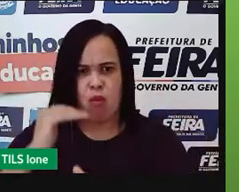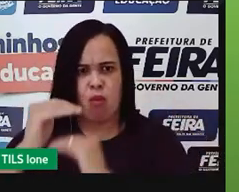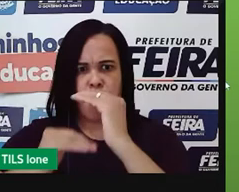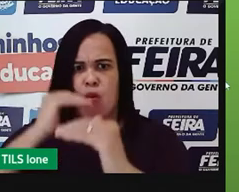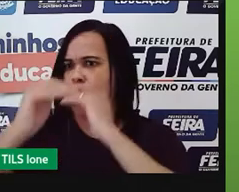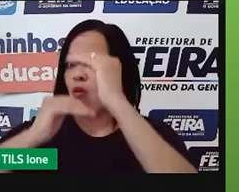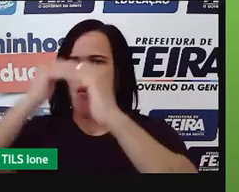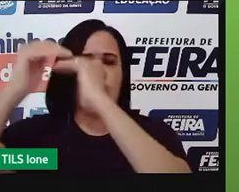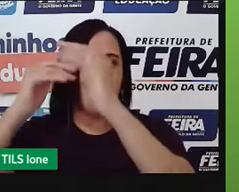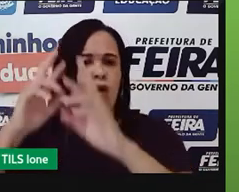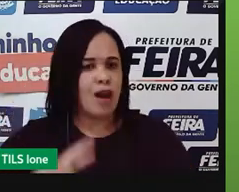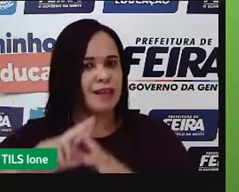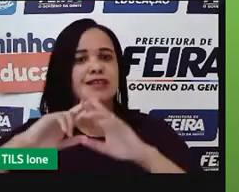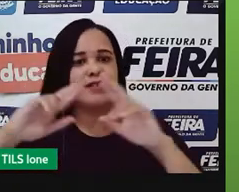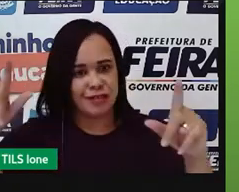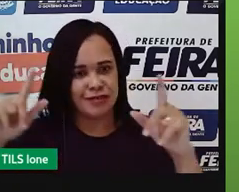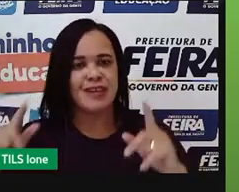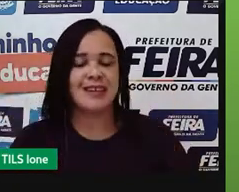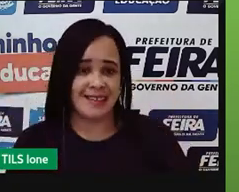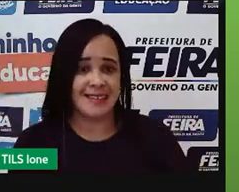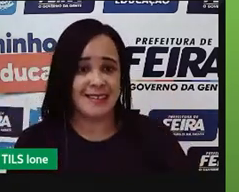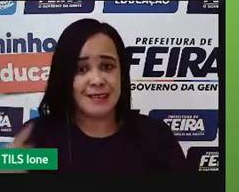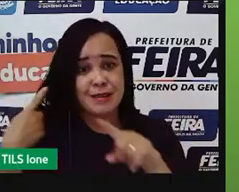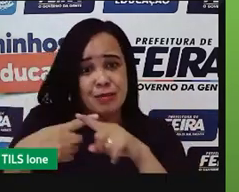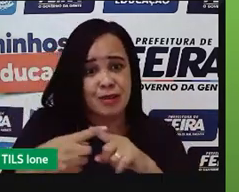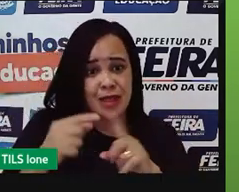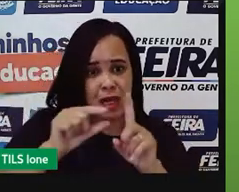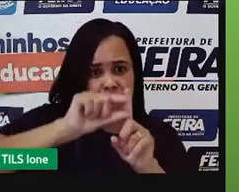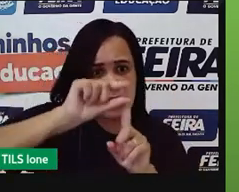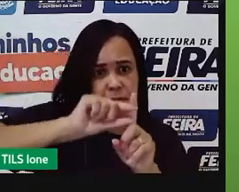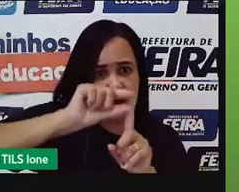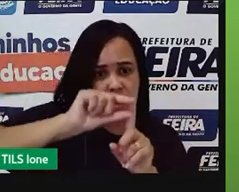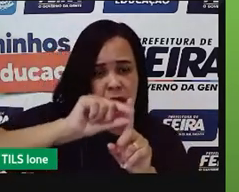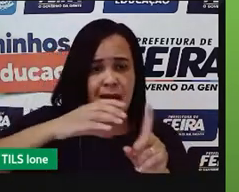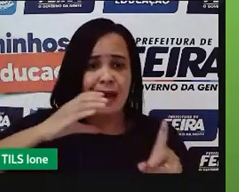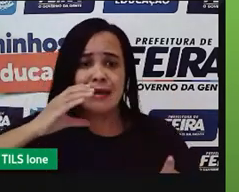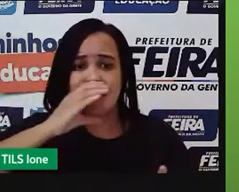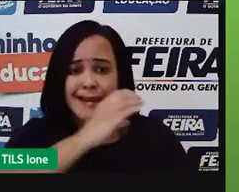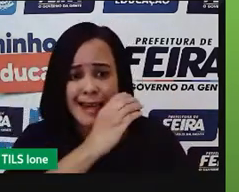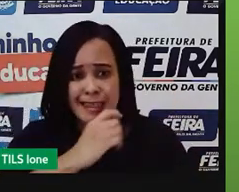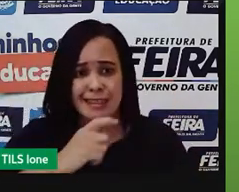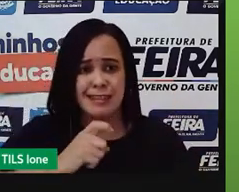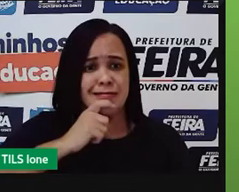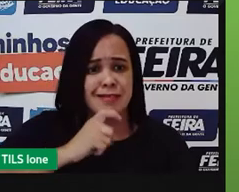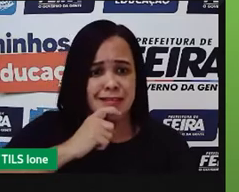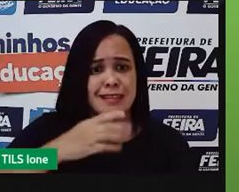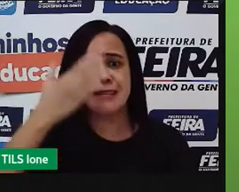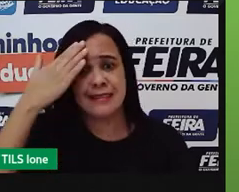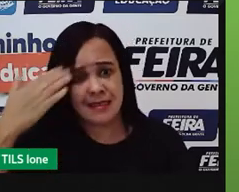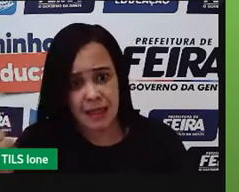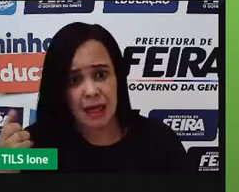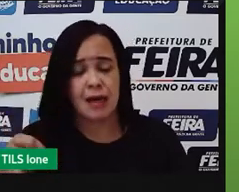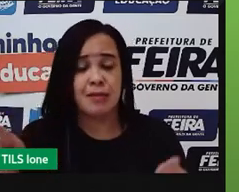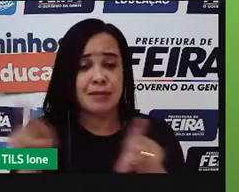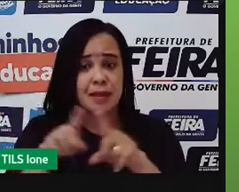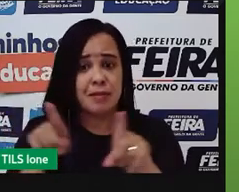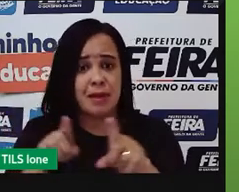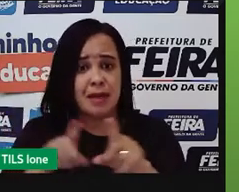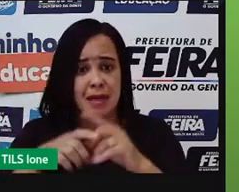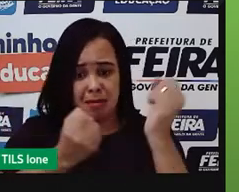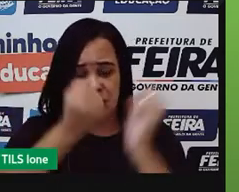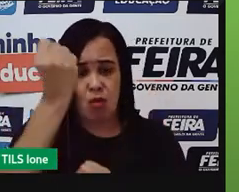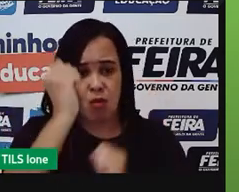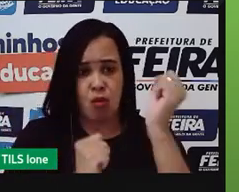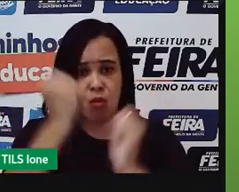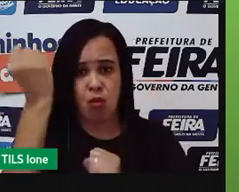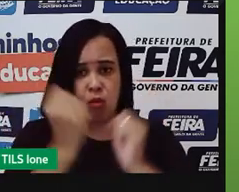Eu tenho o controle das temperaturas, eu uso maquinarias pesadas até pra poder fazer isso. Eu tenho o